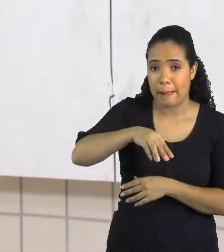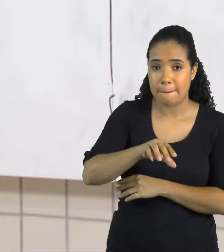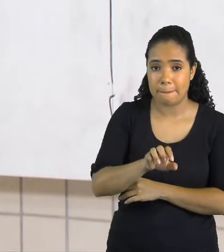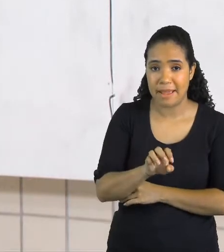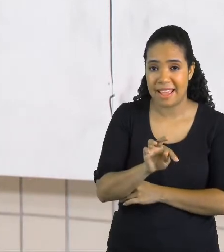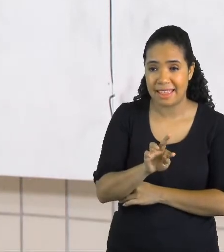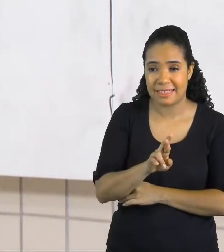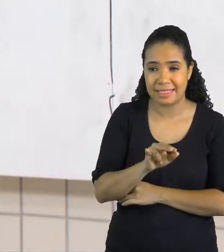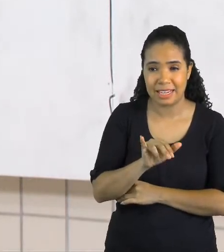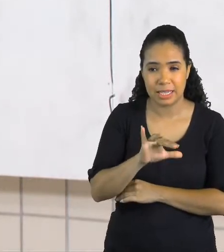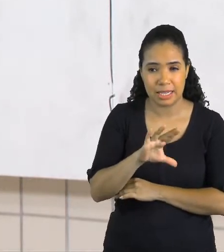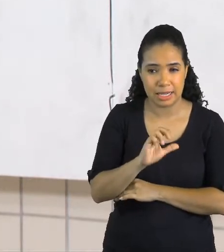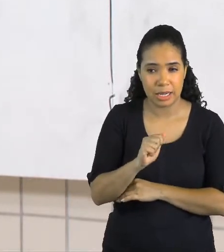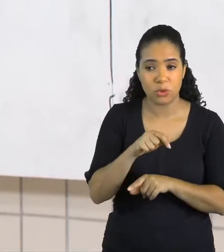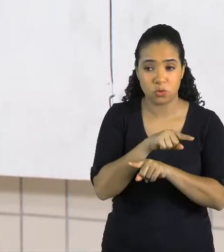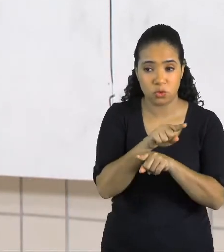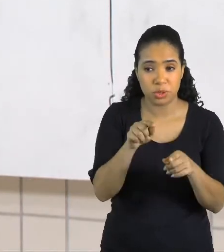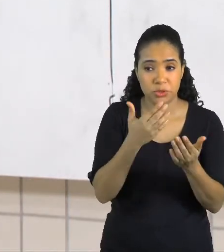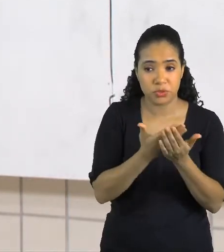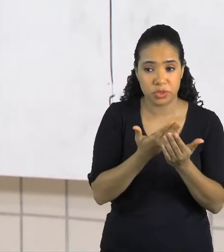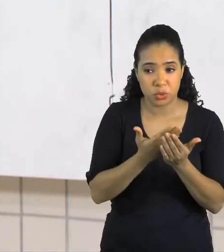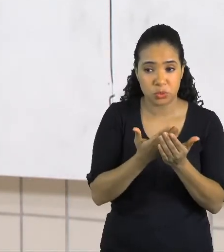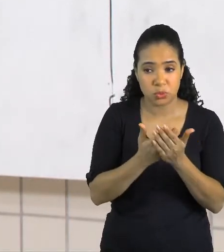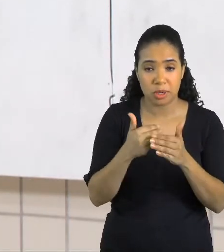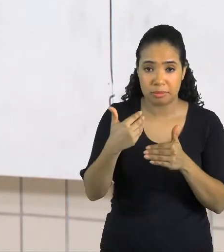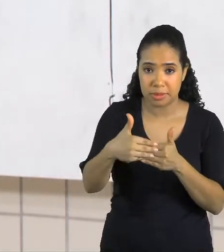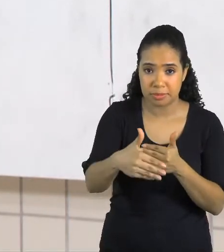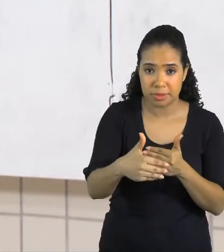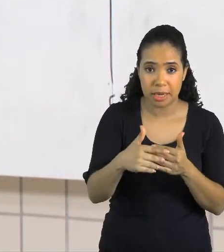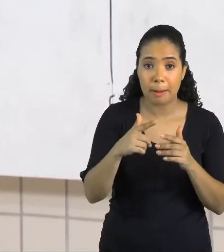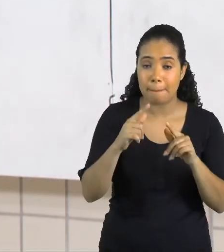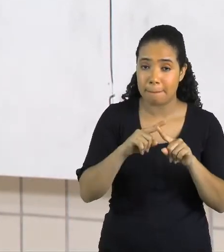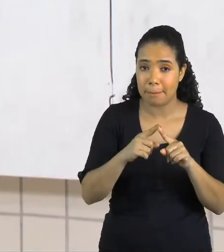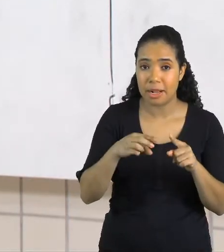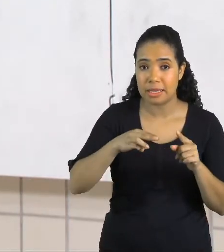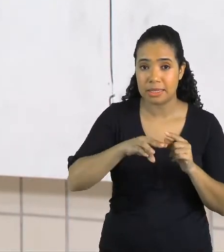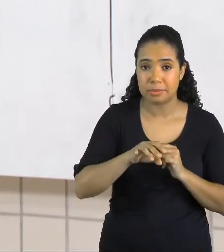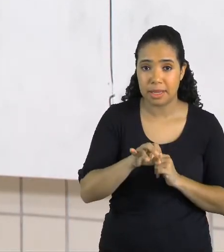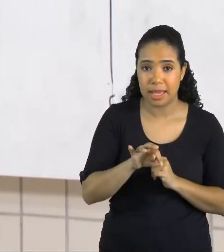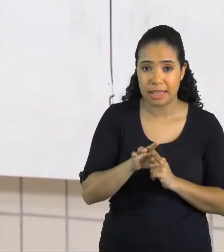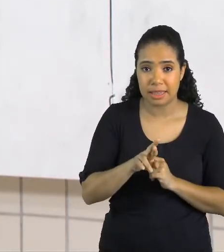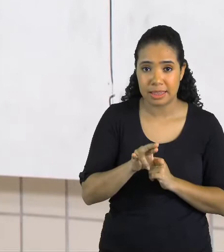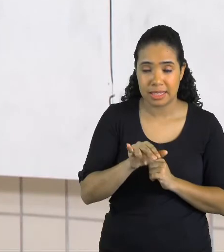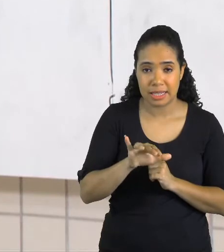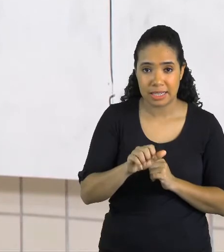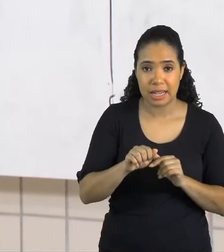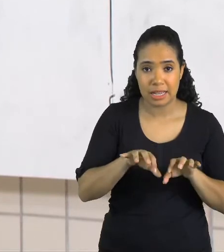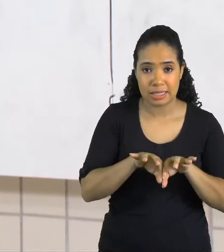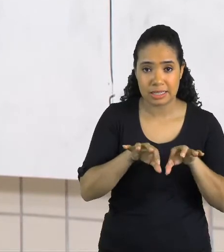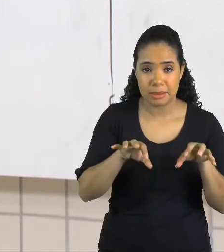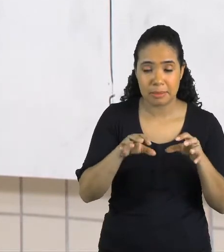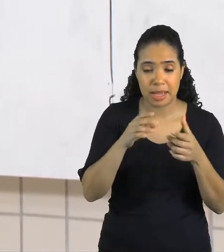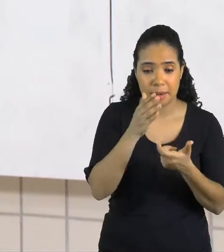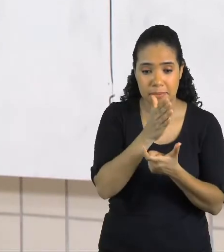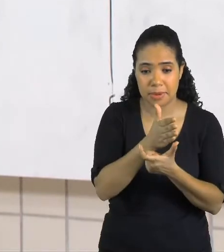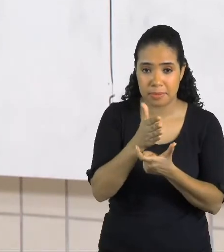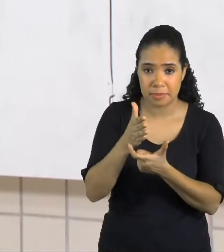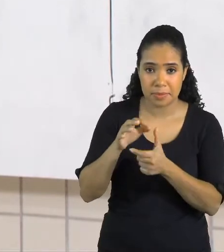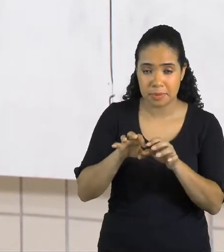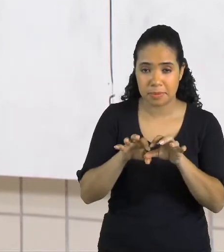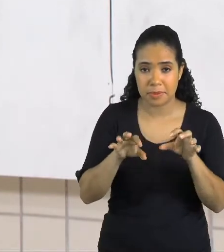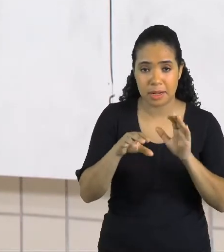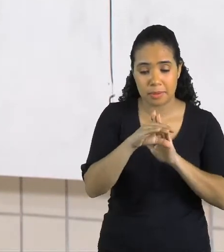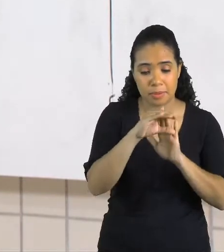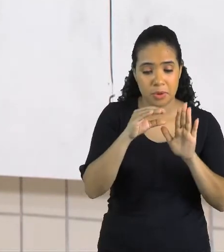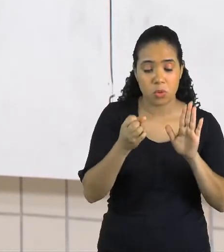só para antecipar um pouco, a métrica é a medida do verso. Quando a gente separa as sílabas poéticas, a gente faz uma contagem e